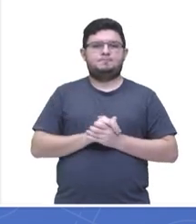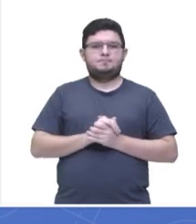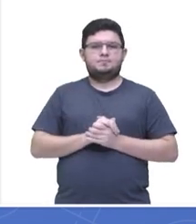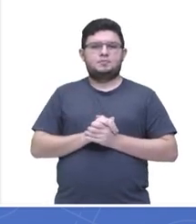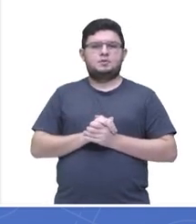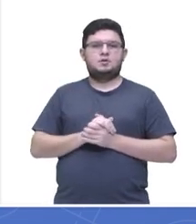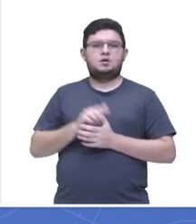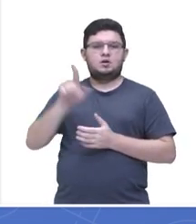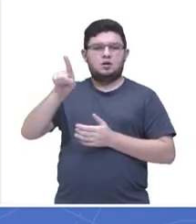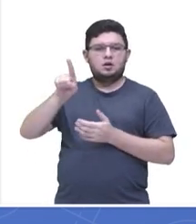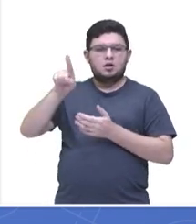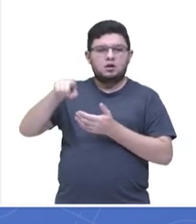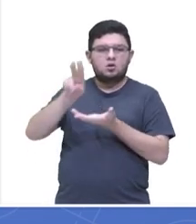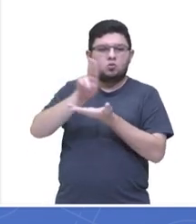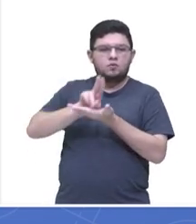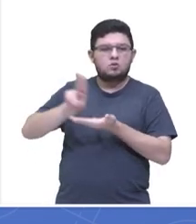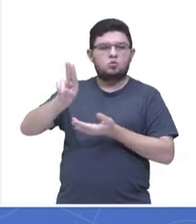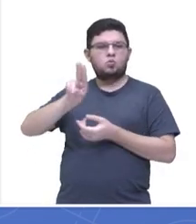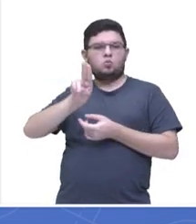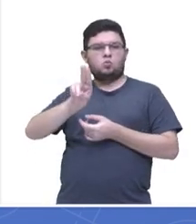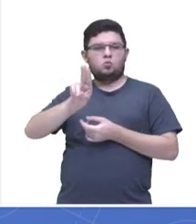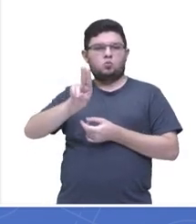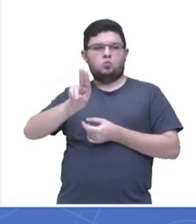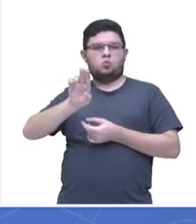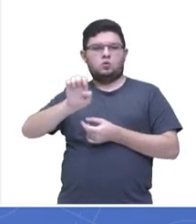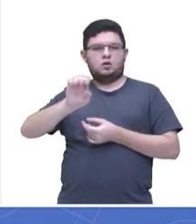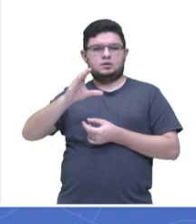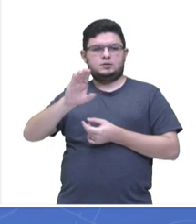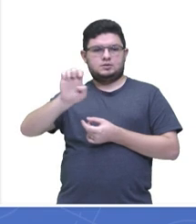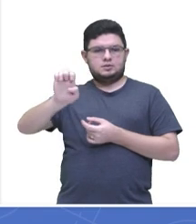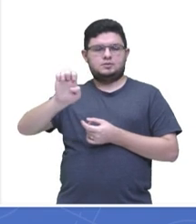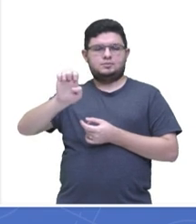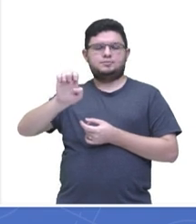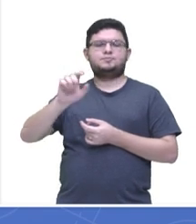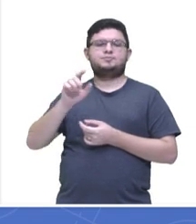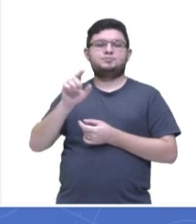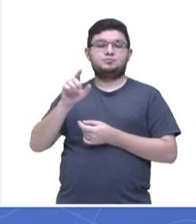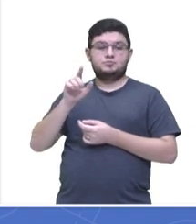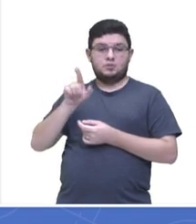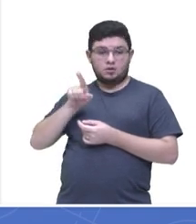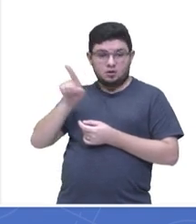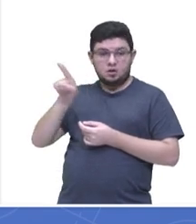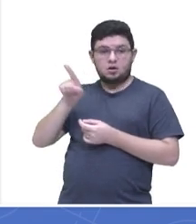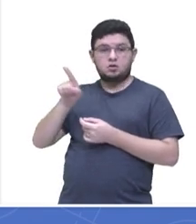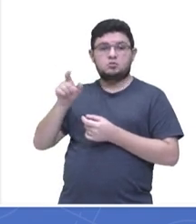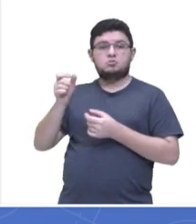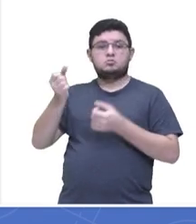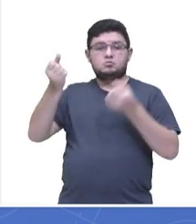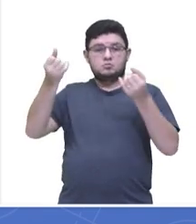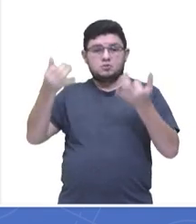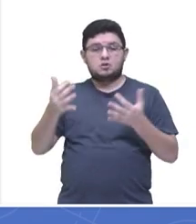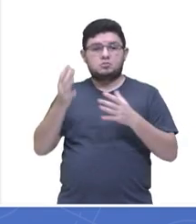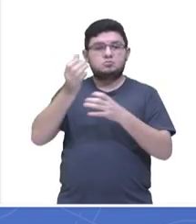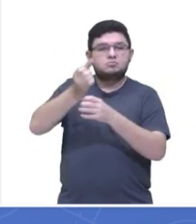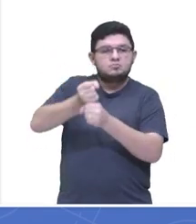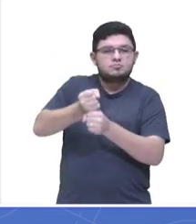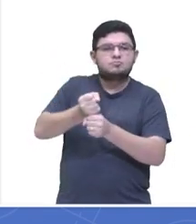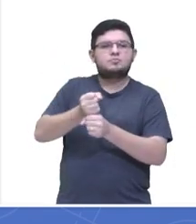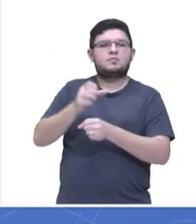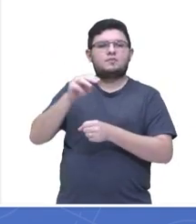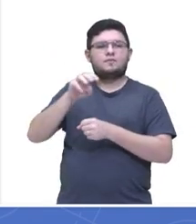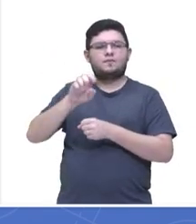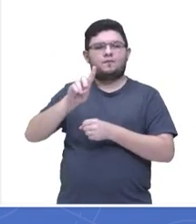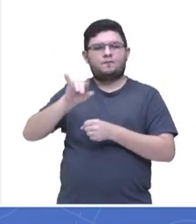da Universidade Estadual do Ceará. A média aritmética de 50 números é 40. Dentre